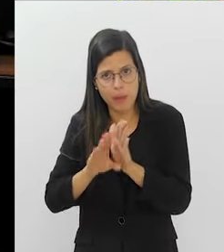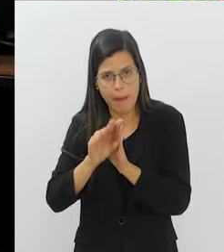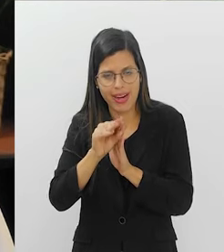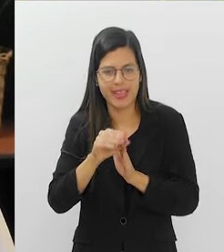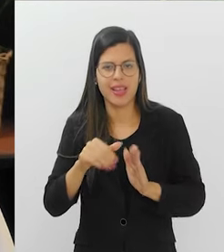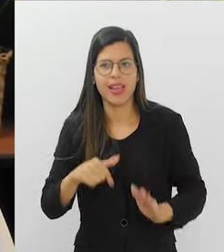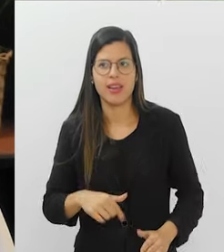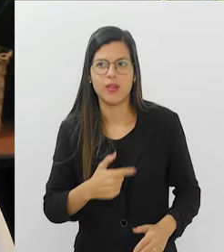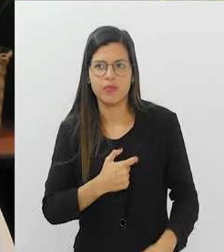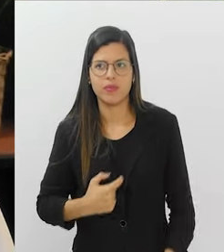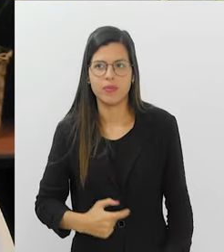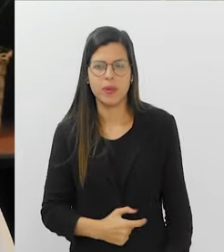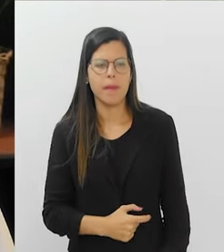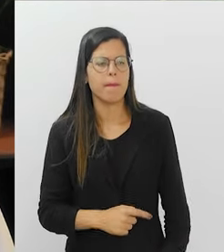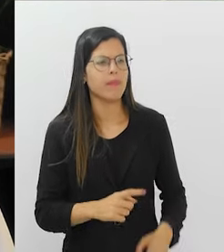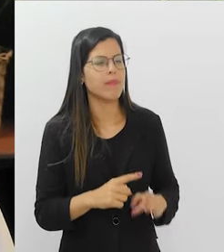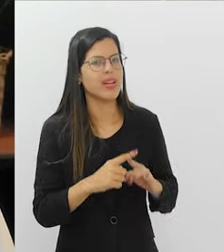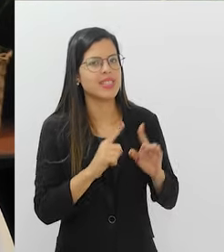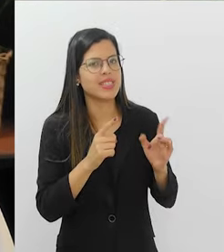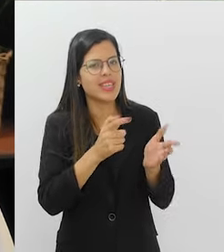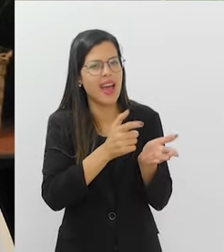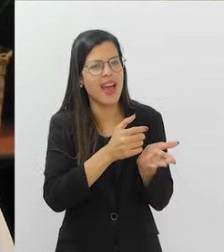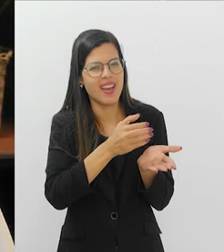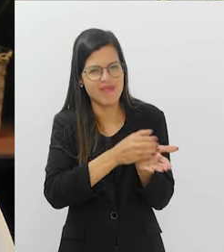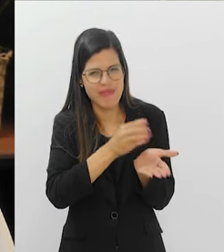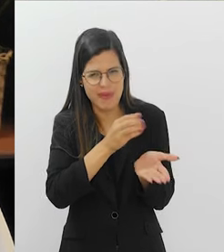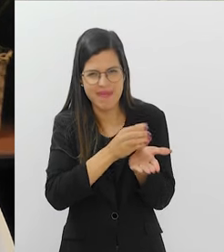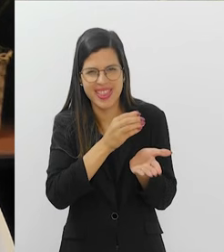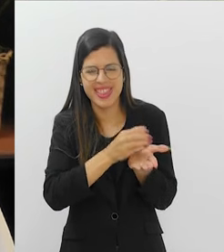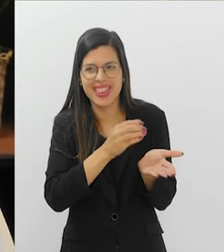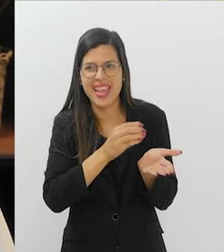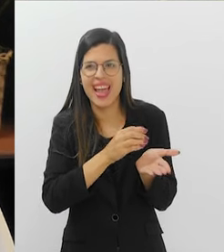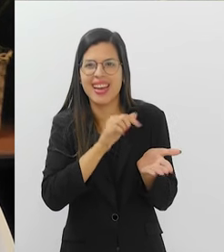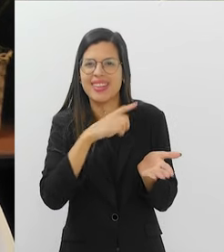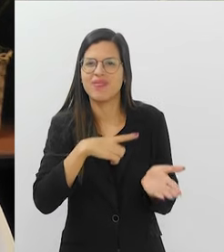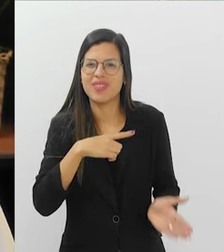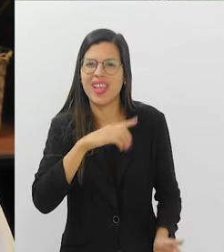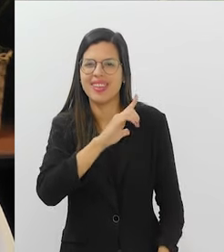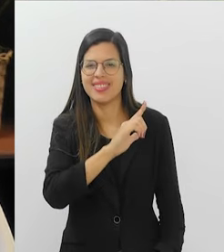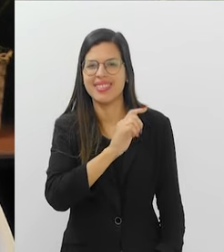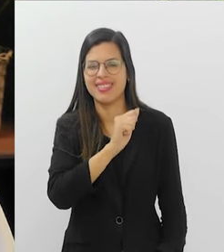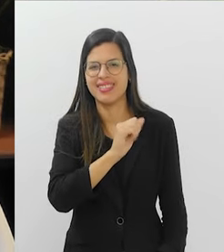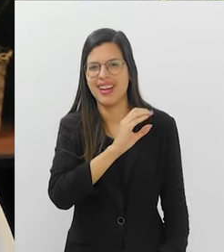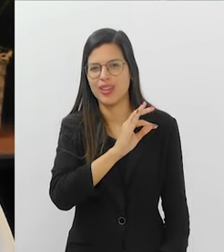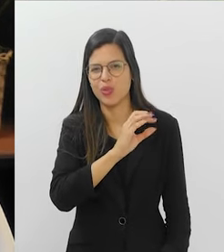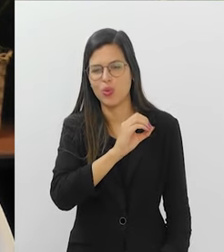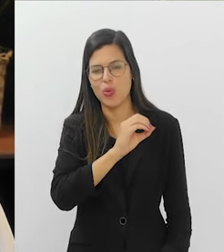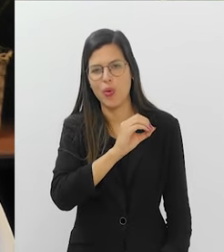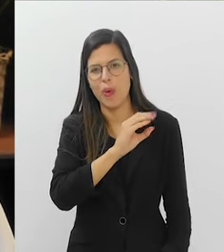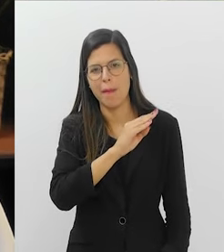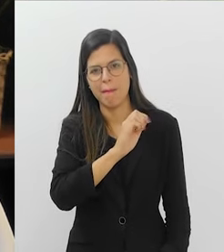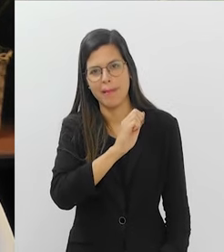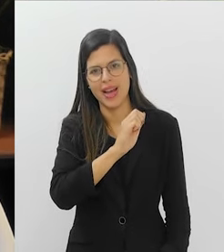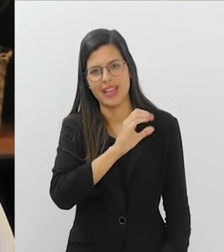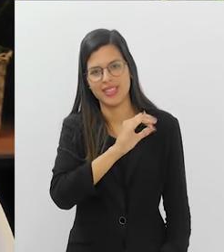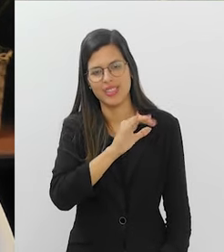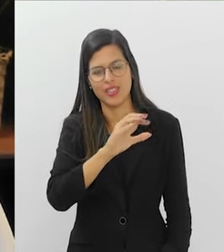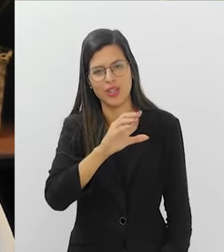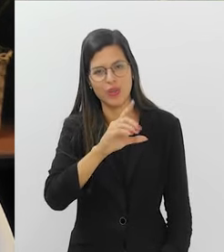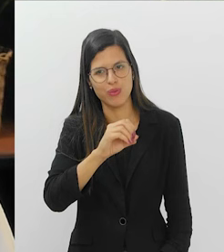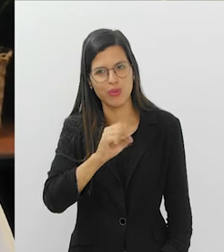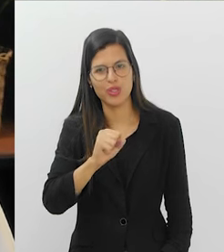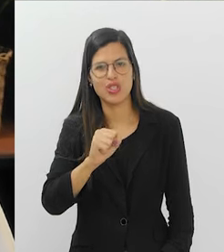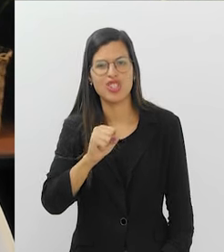intestino. E essas bebidas que a gente às vezes encontra, dá muito para as crianças. Lactobacilos vivos, quando o médico fala, tem que dar